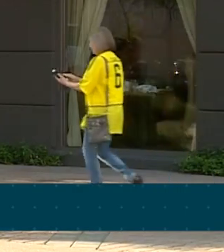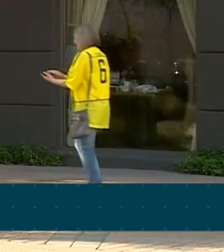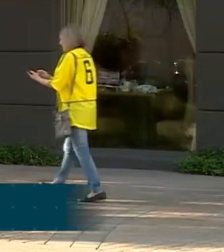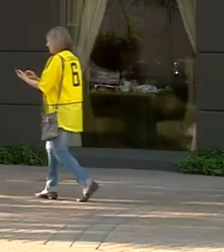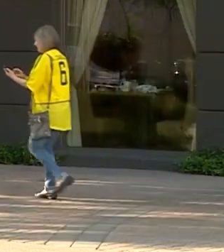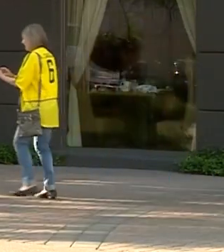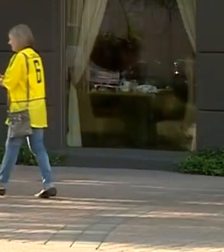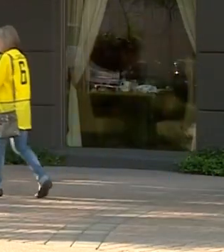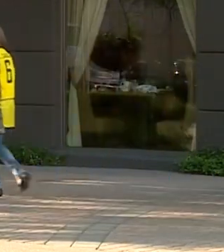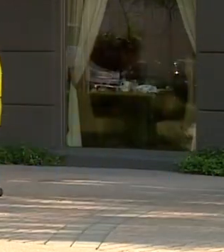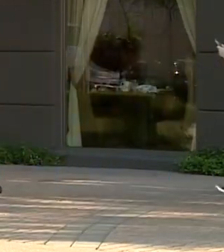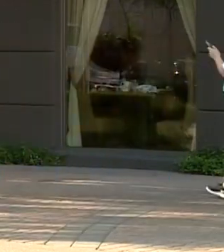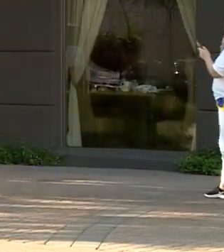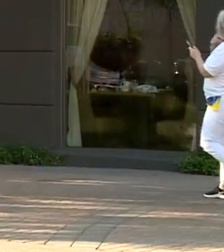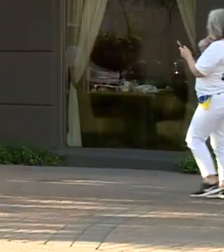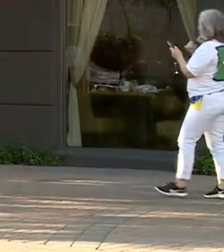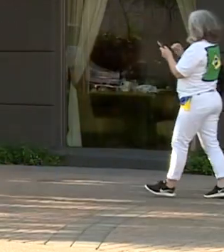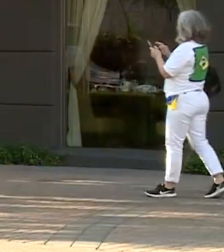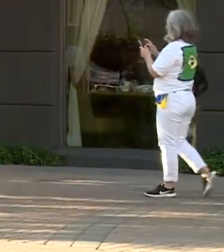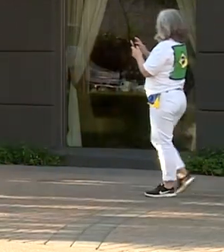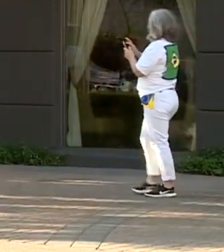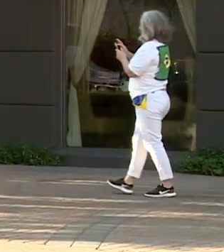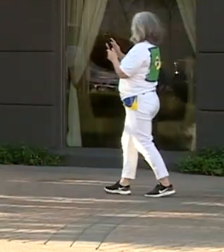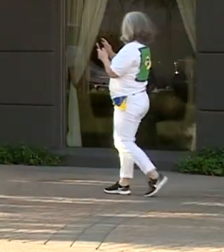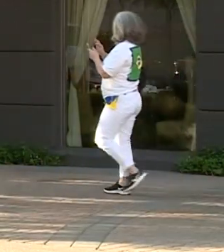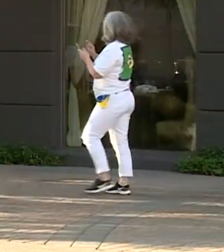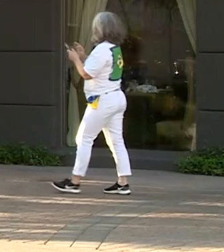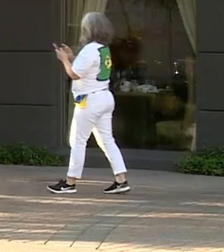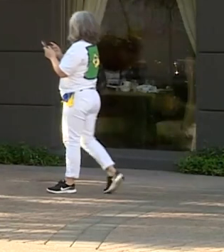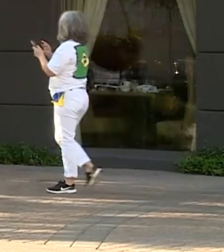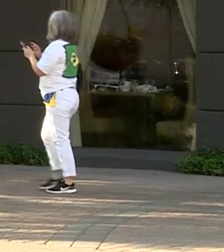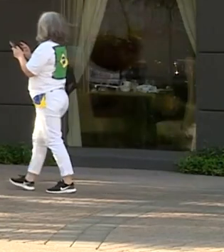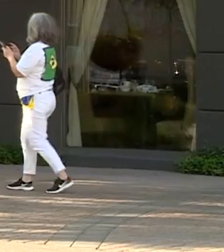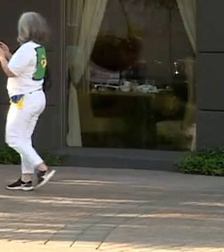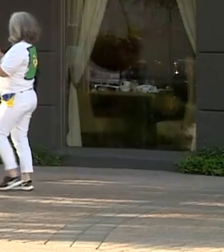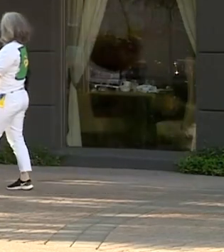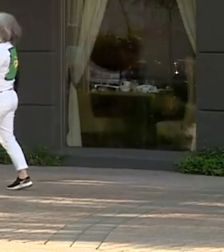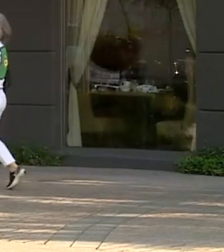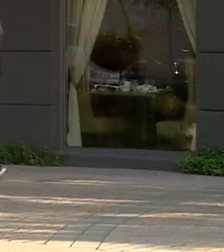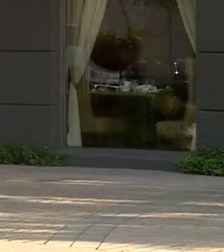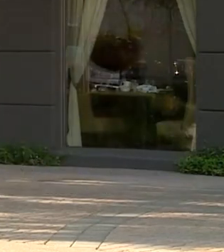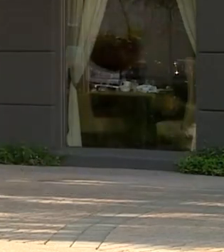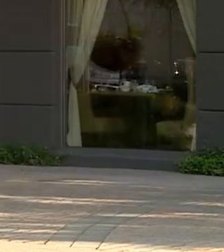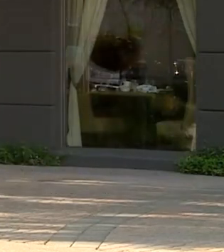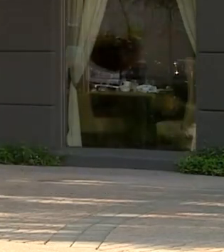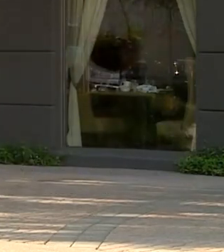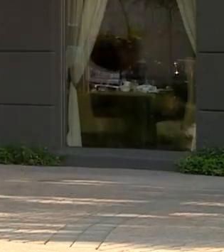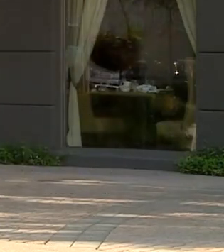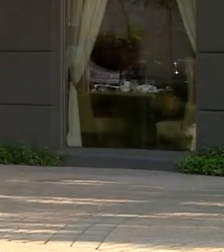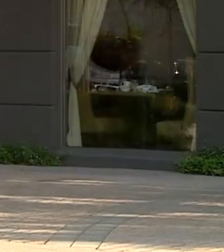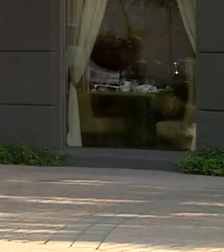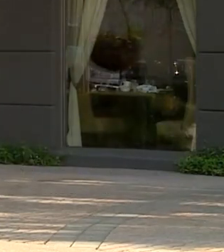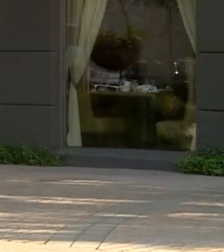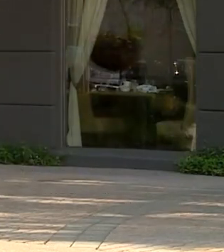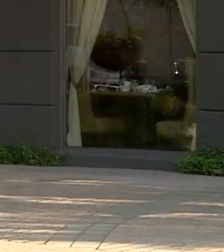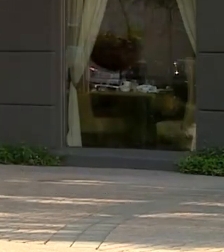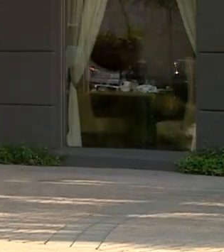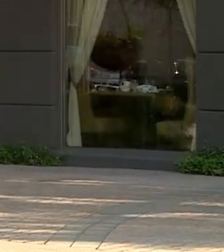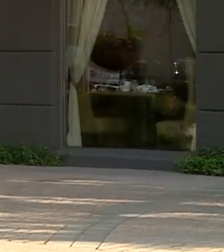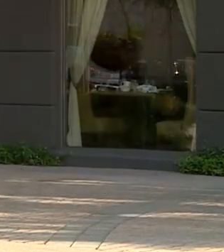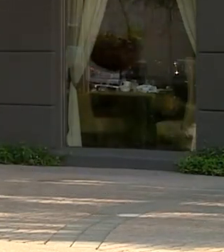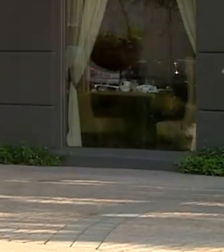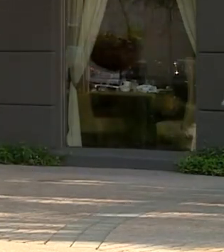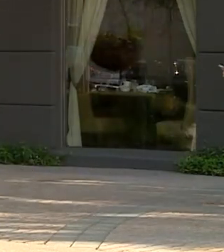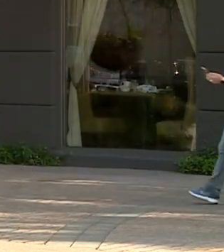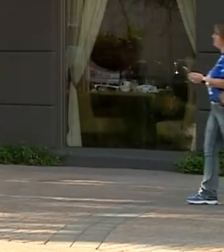com dois CEOs de duas importantes empresas norte-americanas. Uma de petróleo e gás e outra de telefonia. Primeiro, o